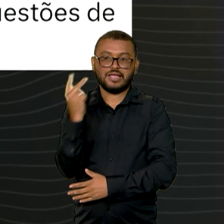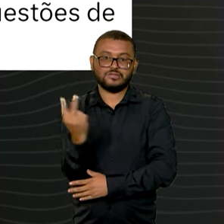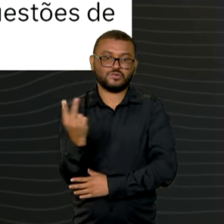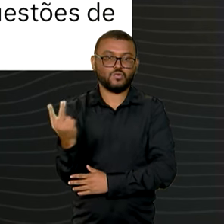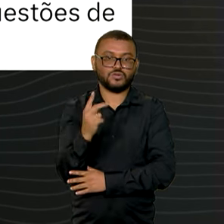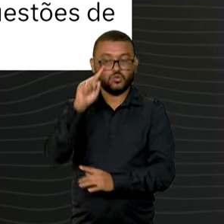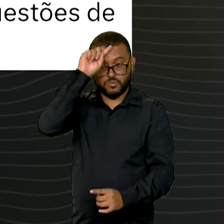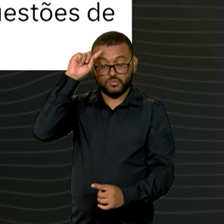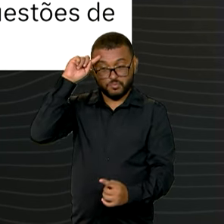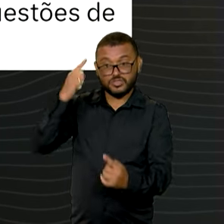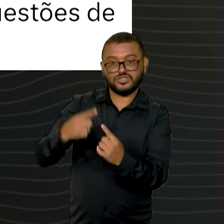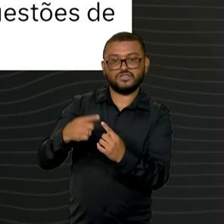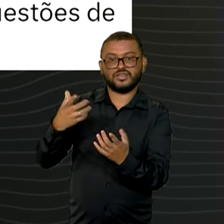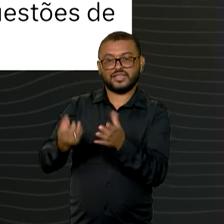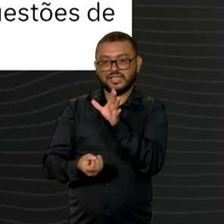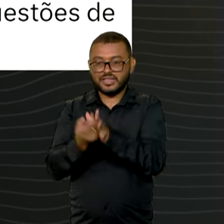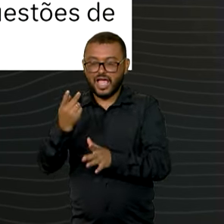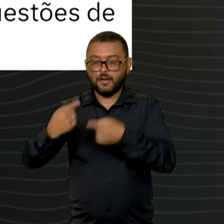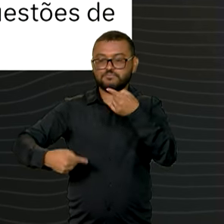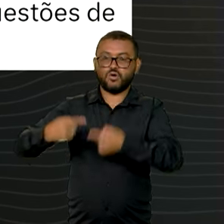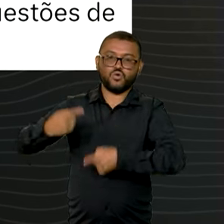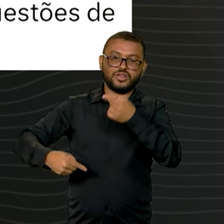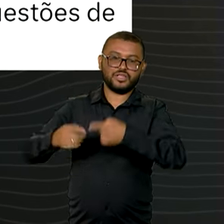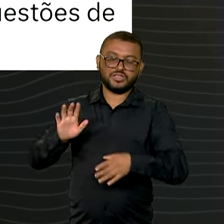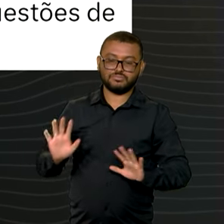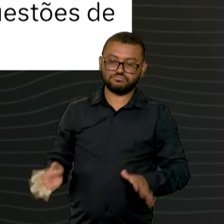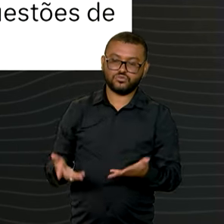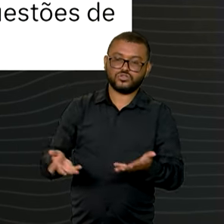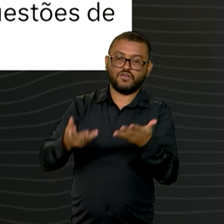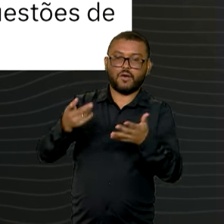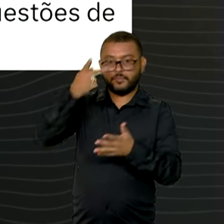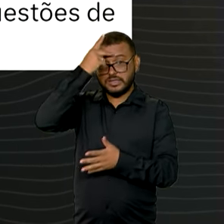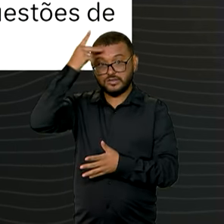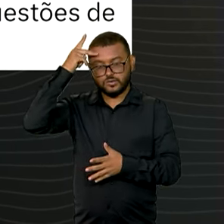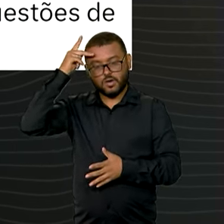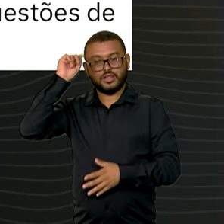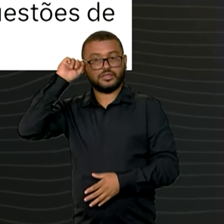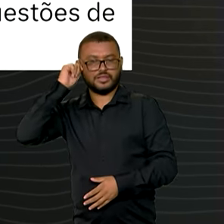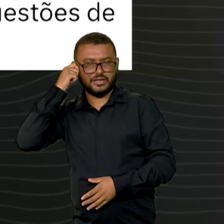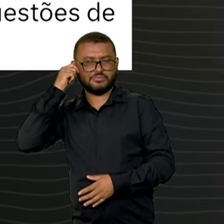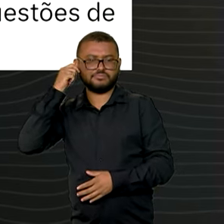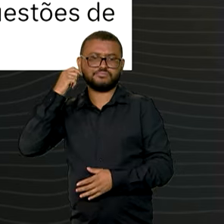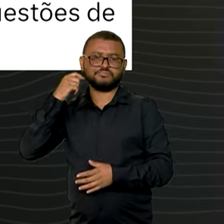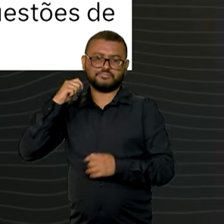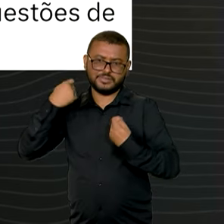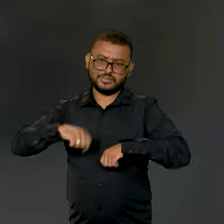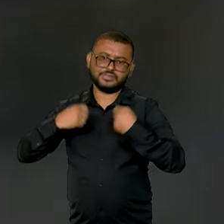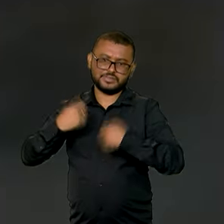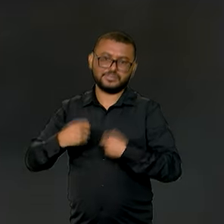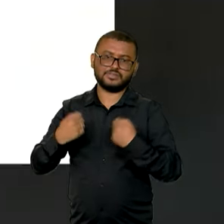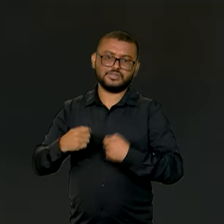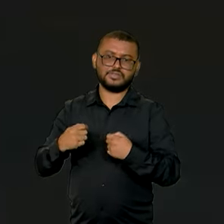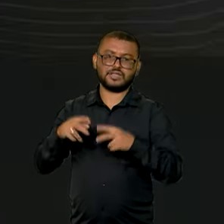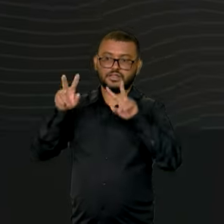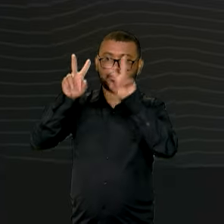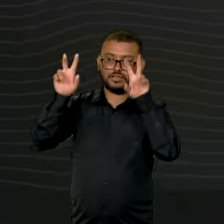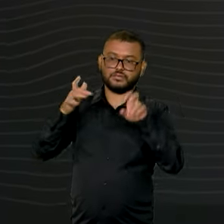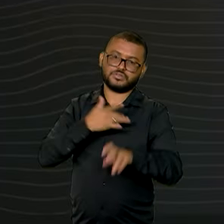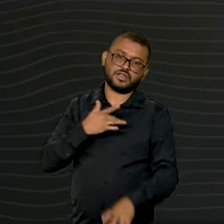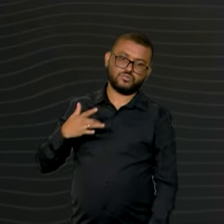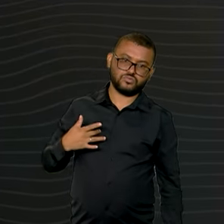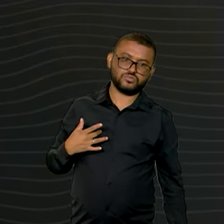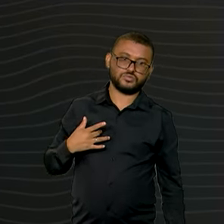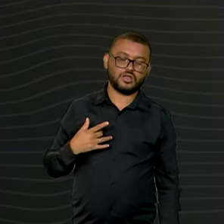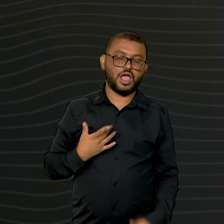adiante políticas específicas para a população negra atingida com mais forças em muitas questões de saúde.